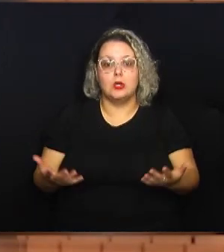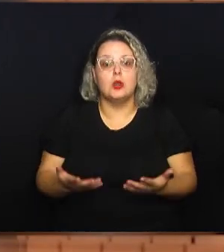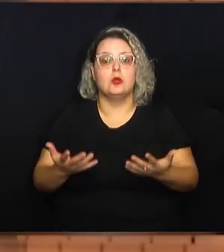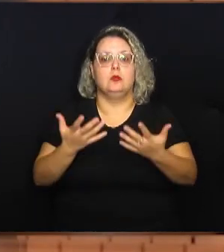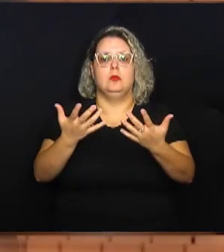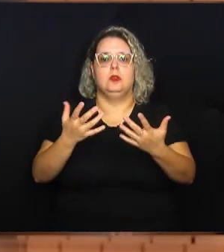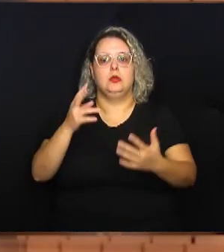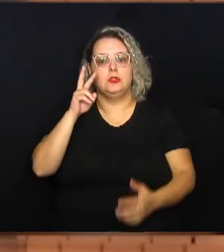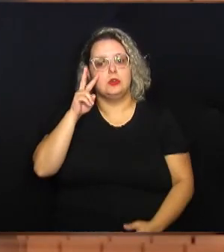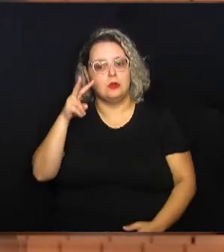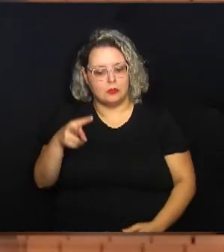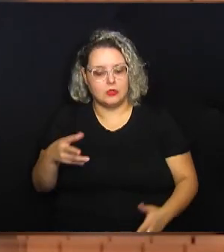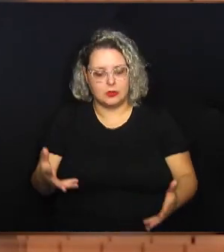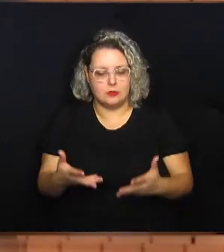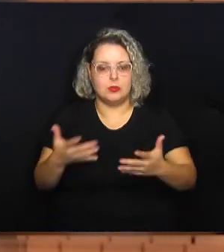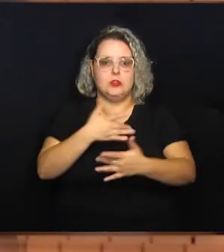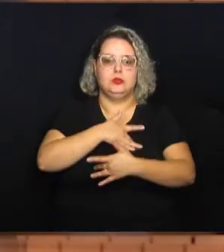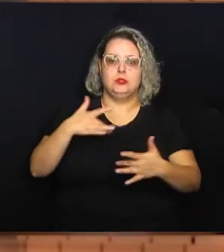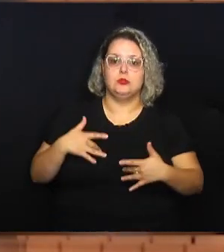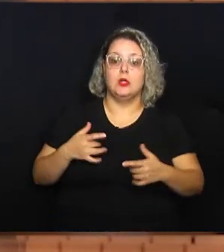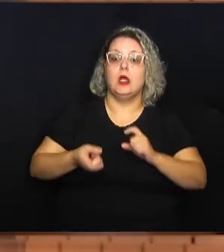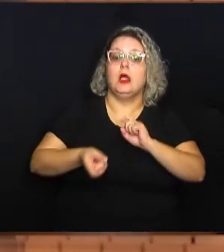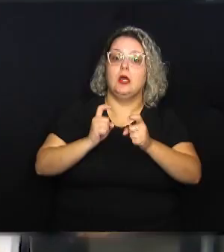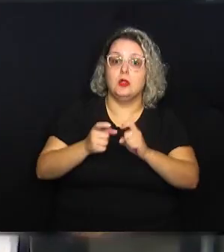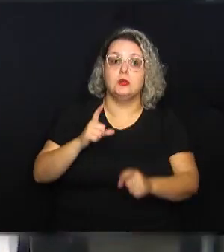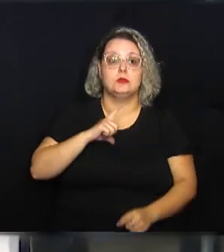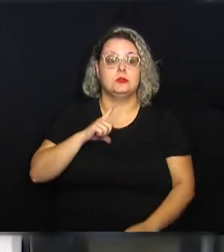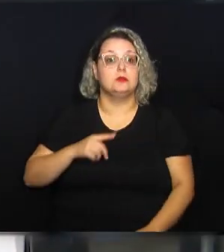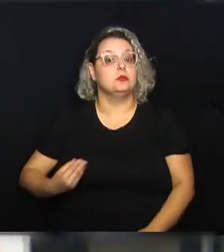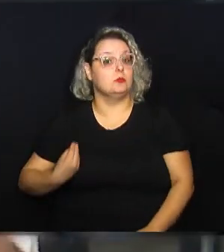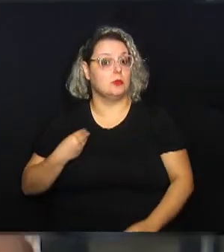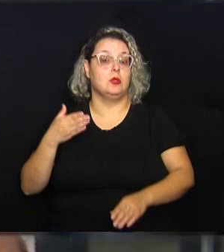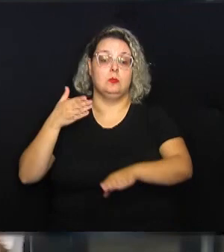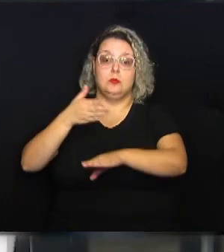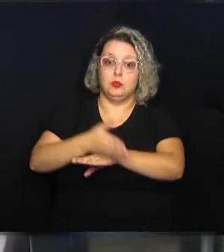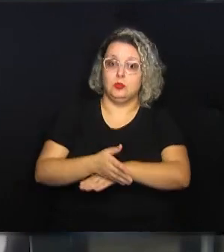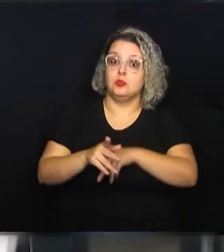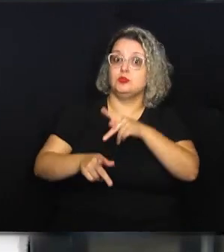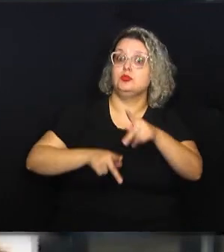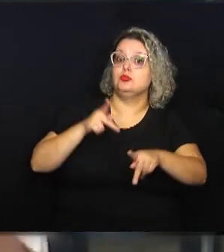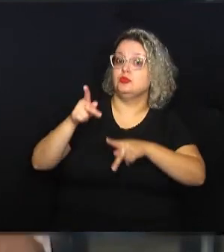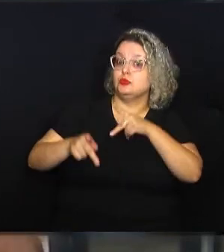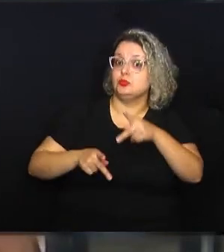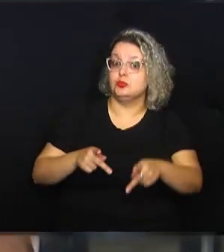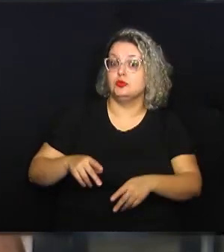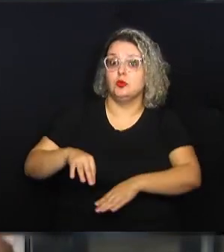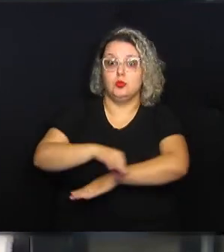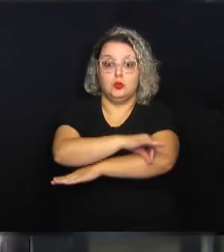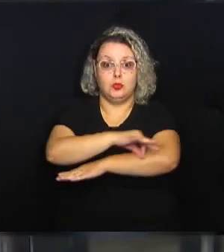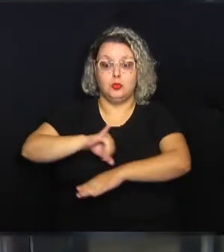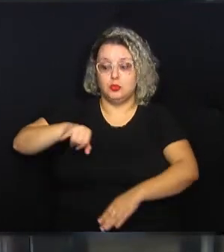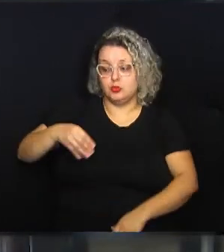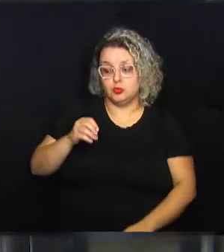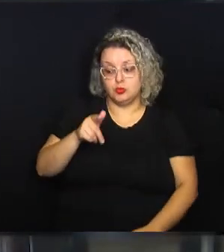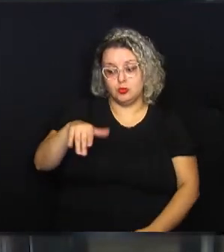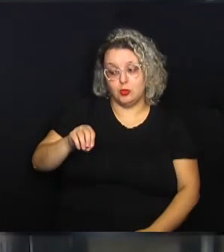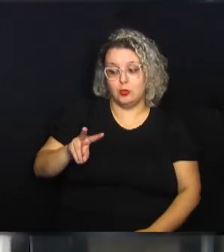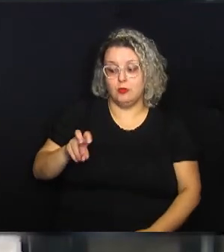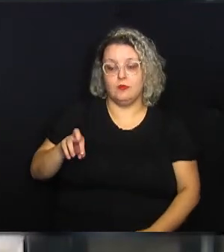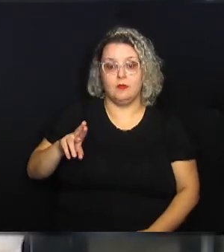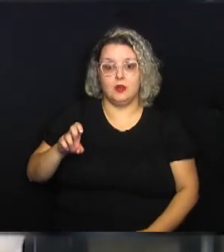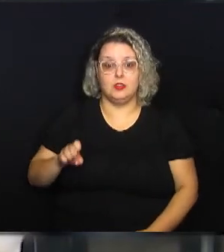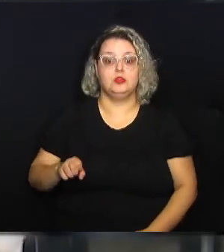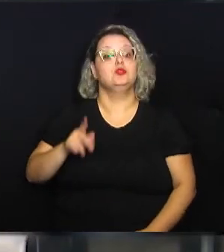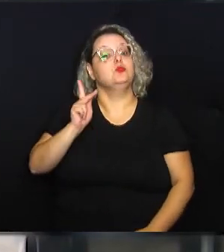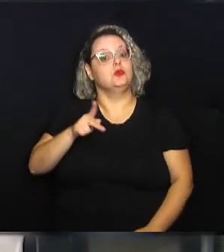com a promoção, na perspectiva da promoção da saúde. A reunião também teve participação do público. O arquiteto